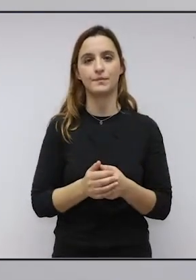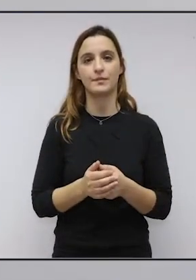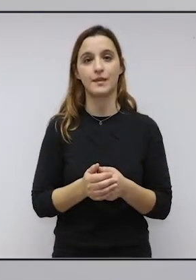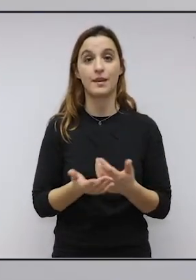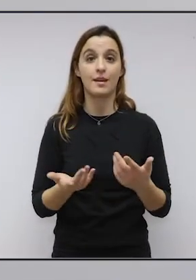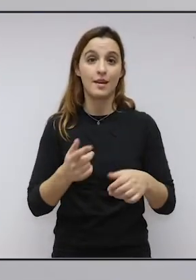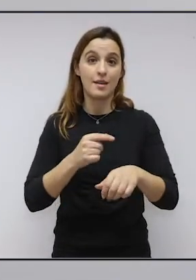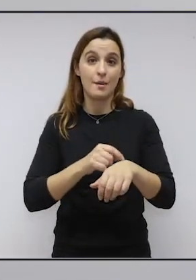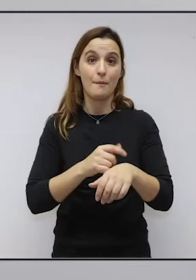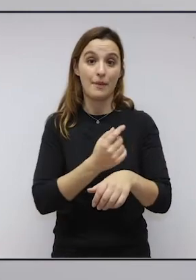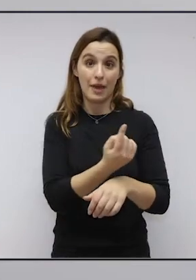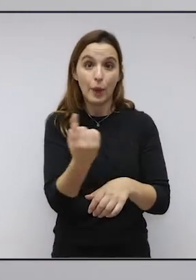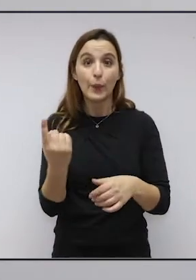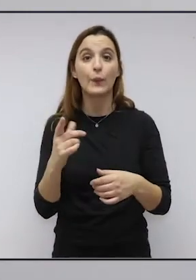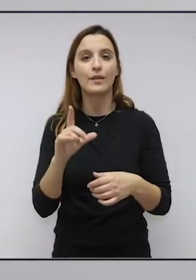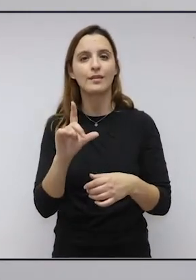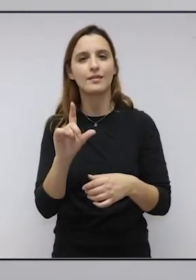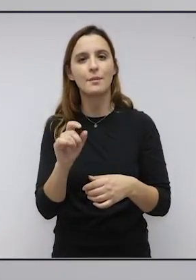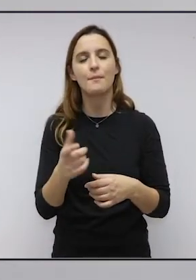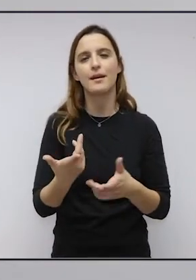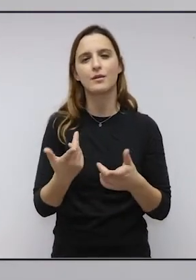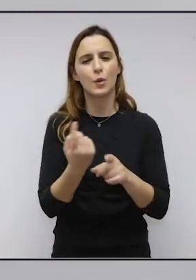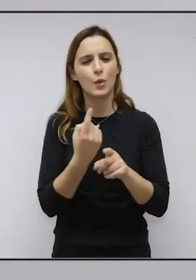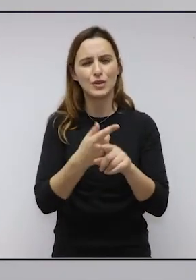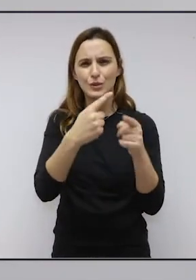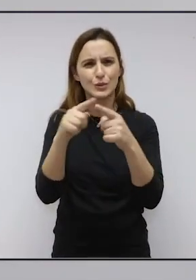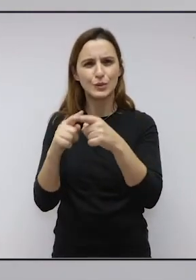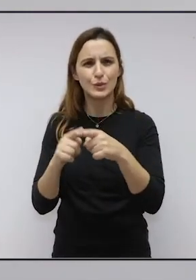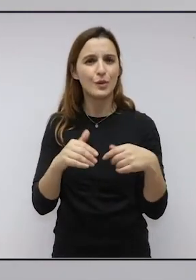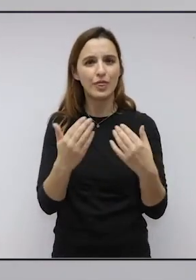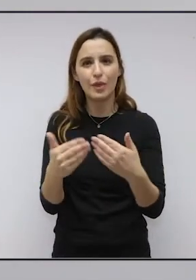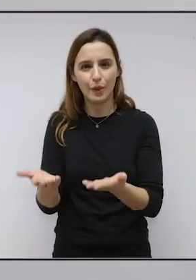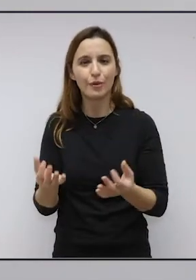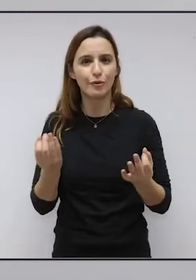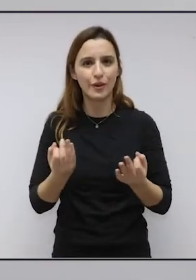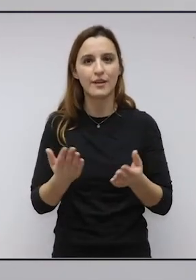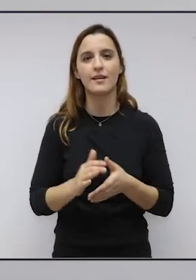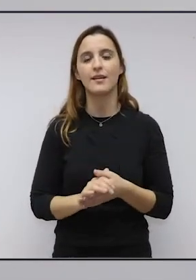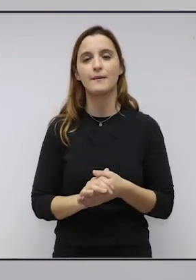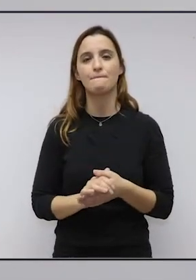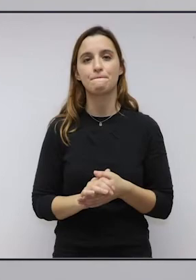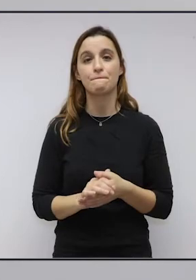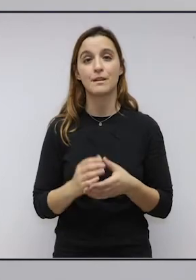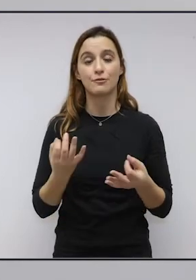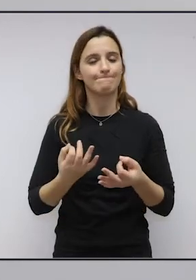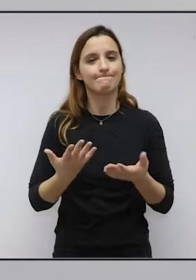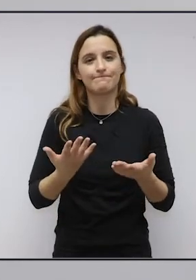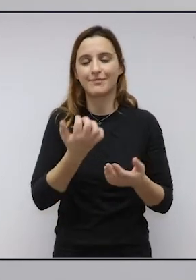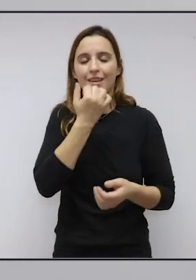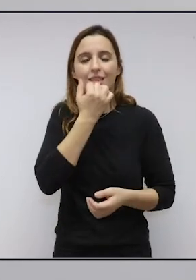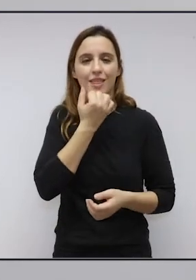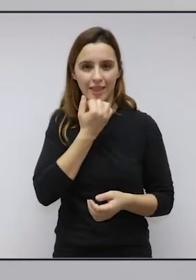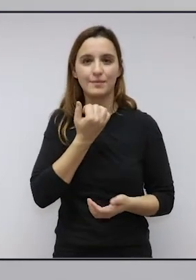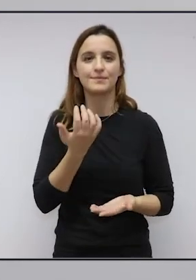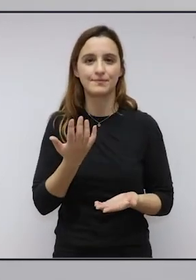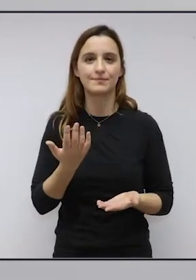um, como disse, até aos bens mais diferentes que poderíamos considerar. Tem sido gratificante, tem